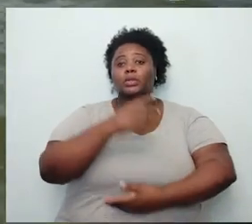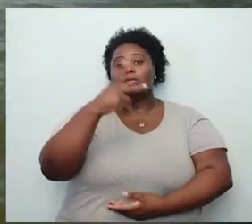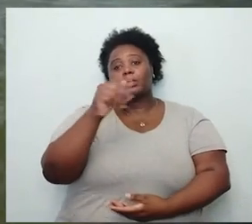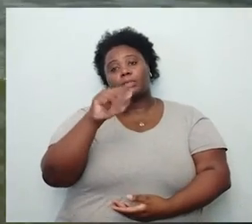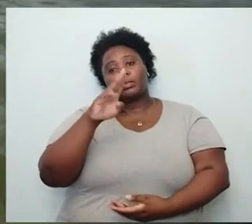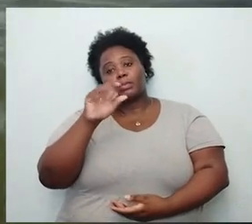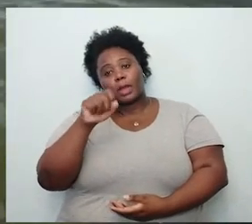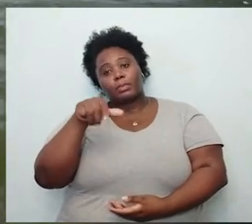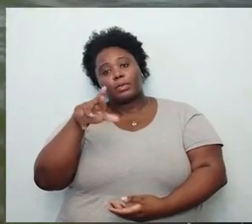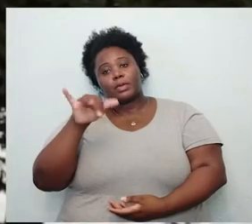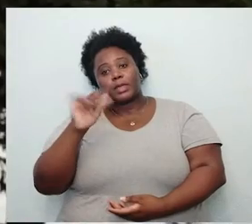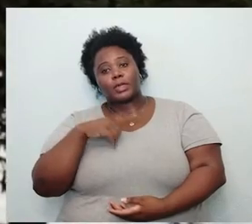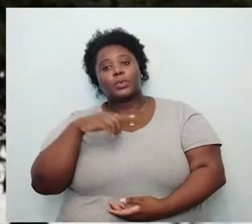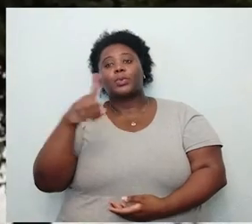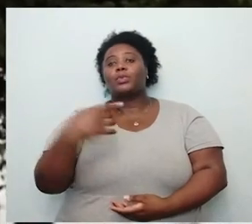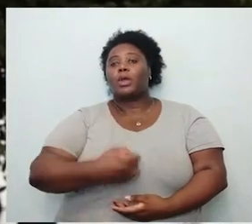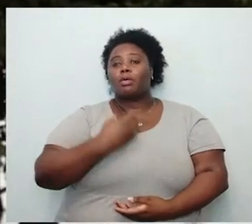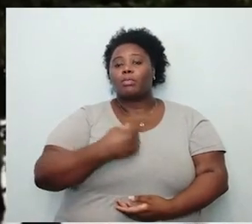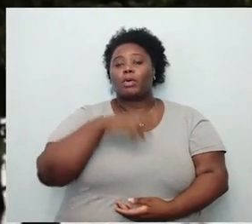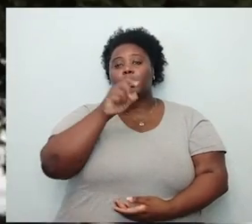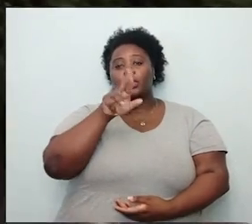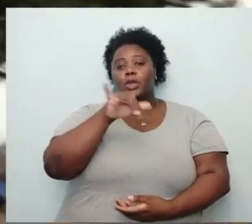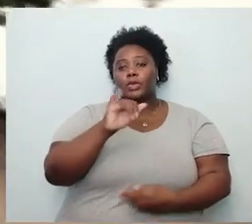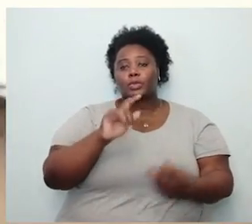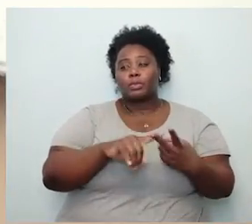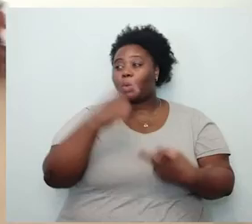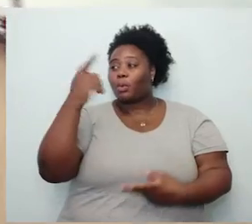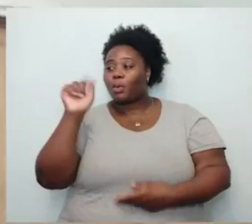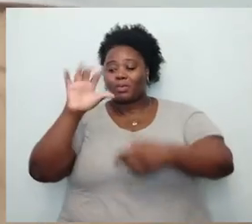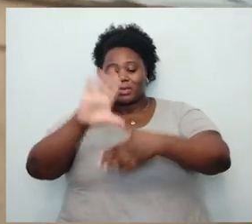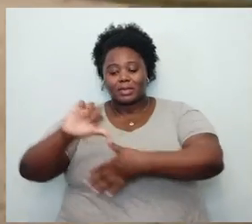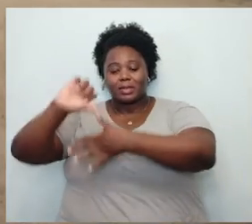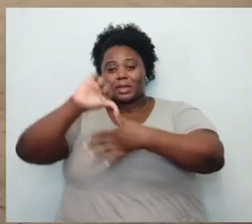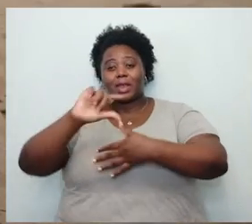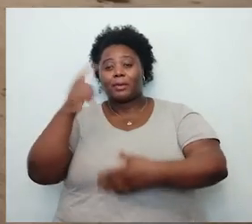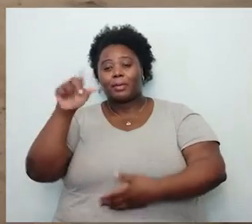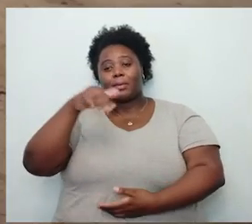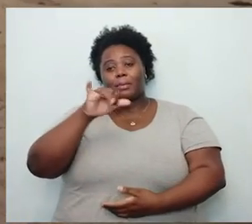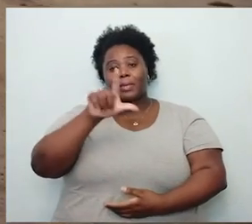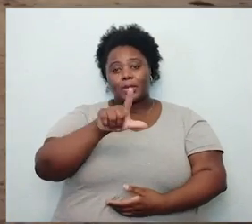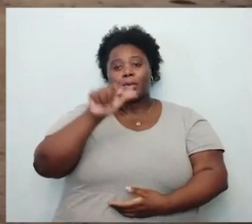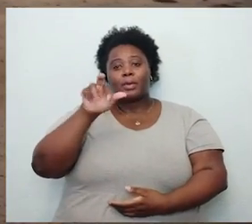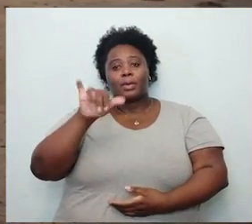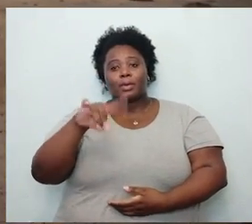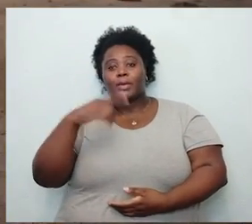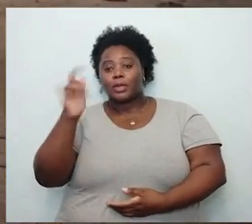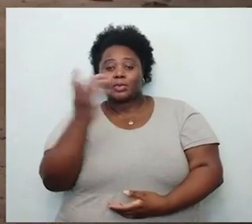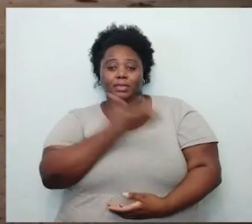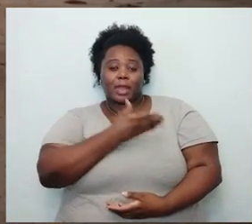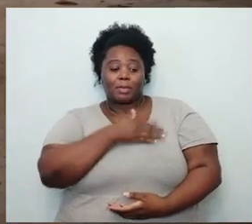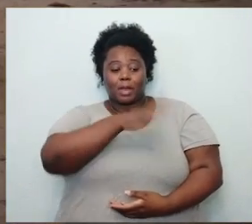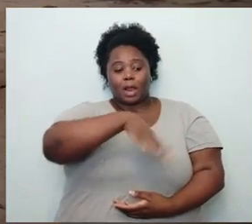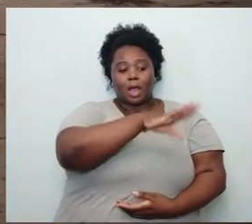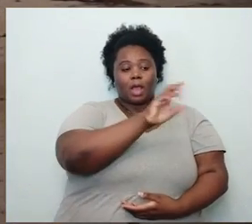passando por Drummond, os poetas latino-americanos, Manuel Bandeira, e os queridos amigos de Barreirinha,